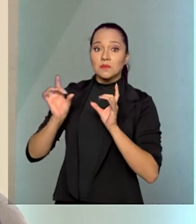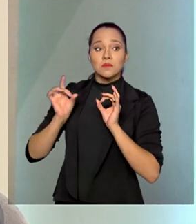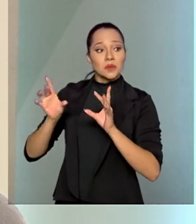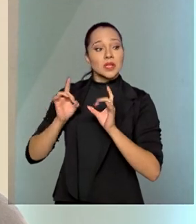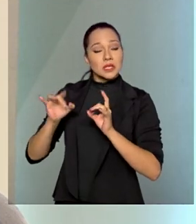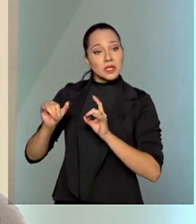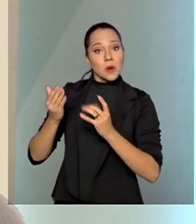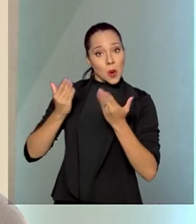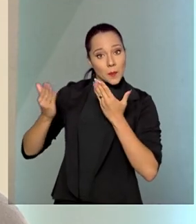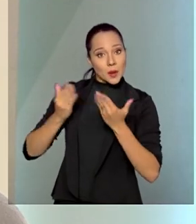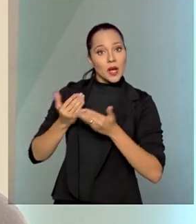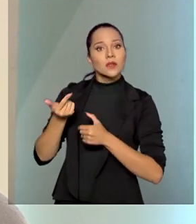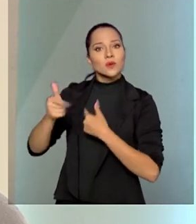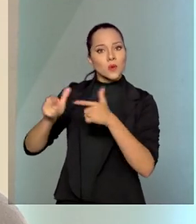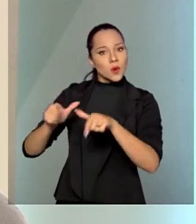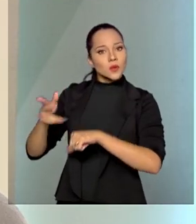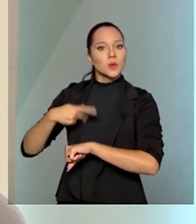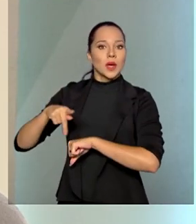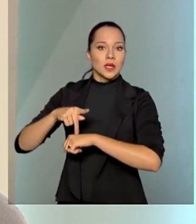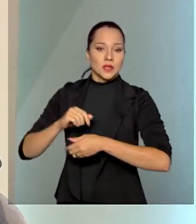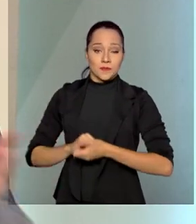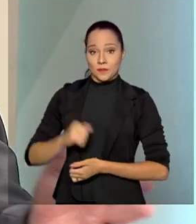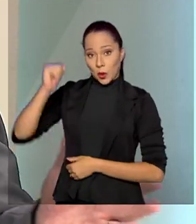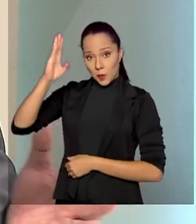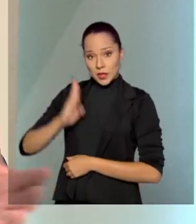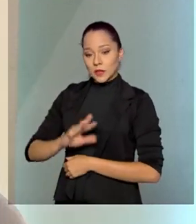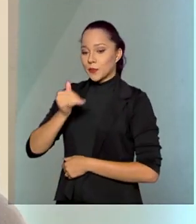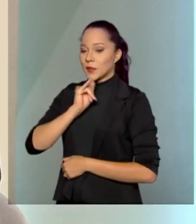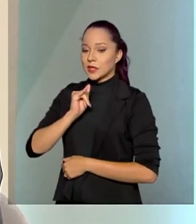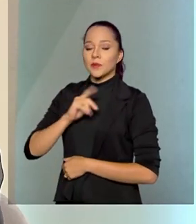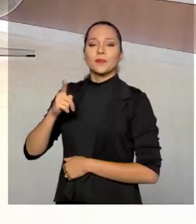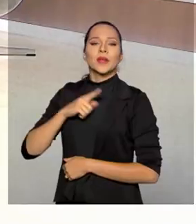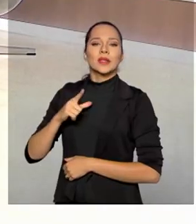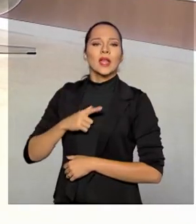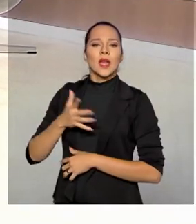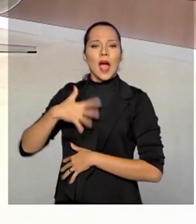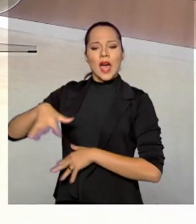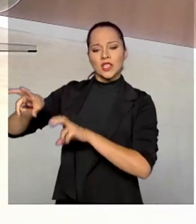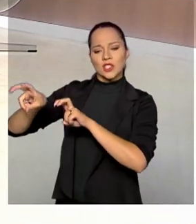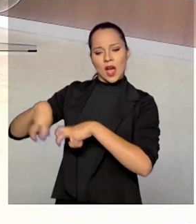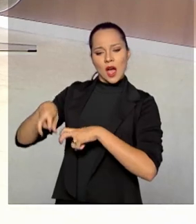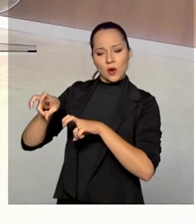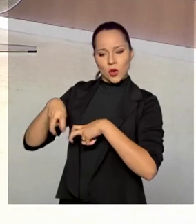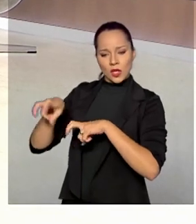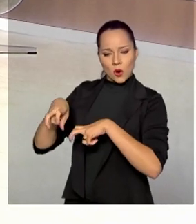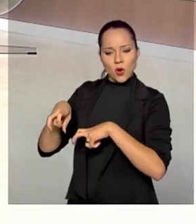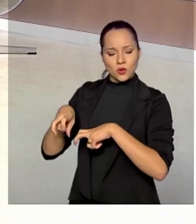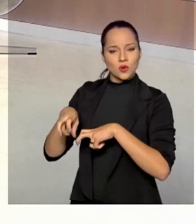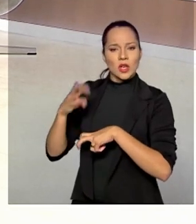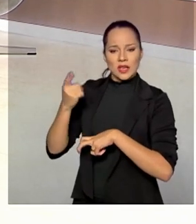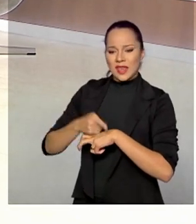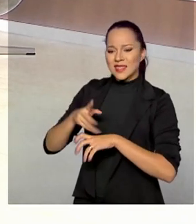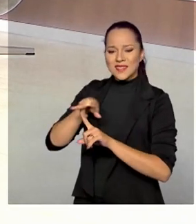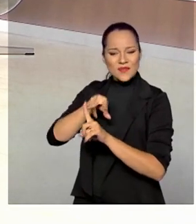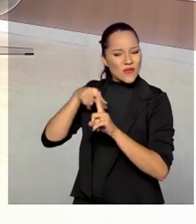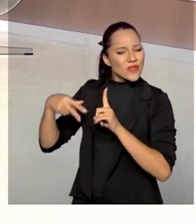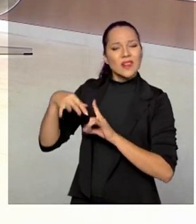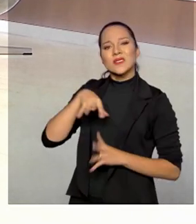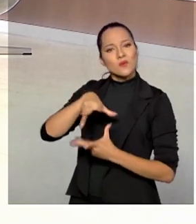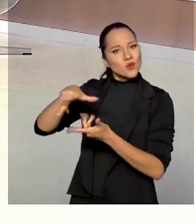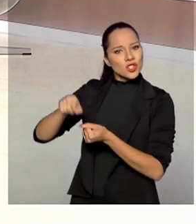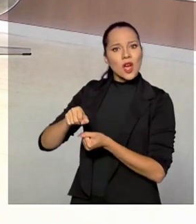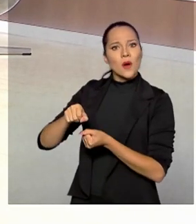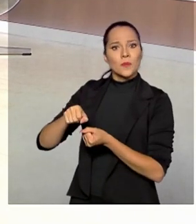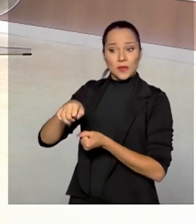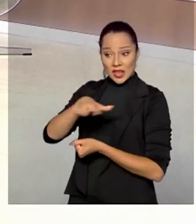se comparadas com outros países. O Brasil, por exemplo, tem um agronegócio que é uma referência mundial. Em termos de